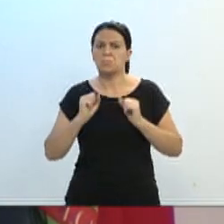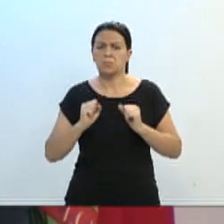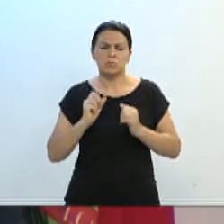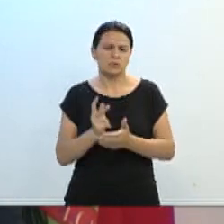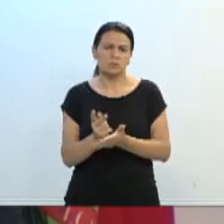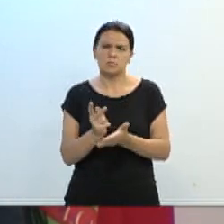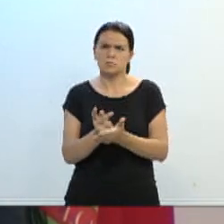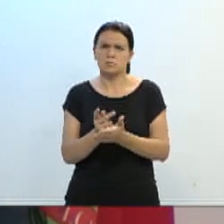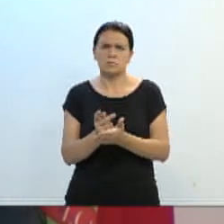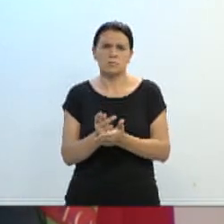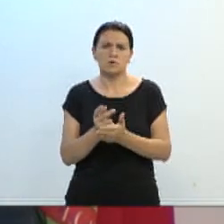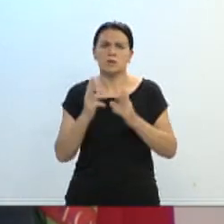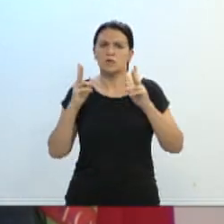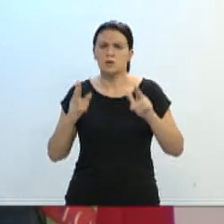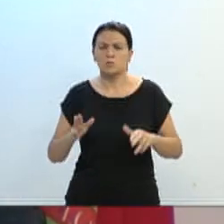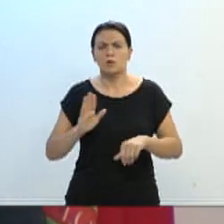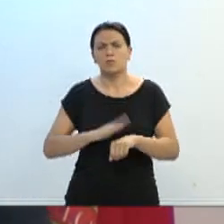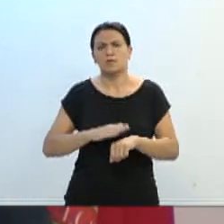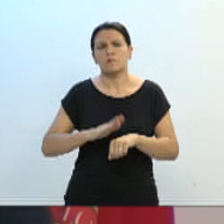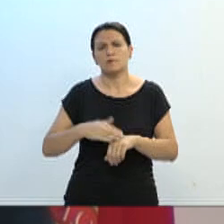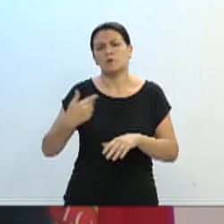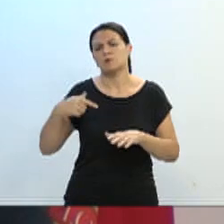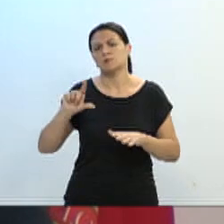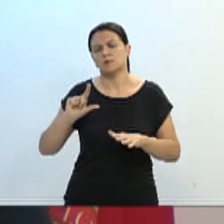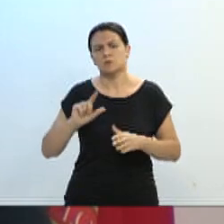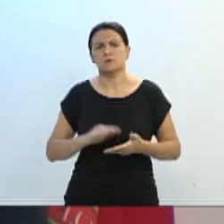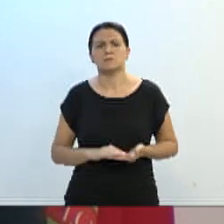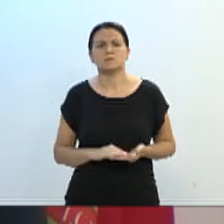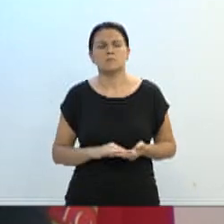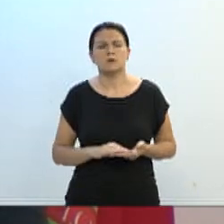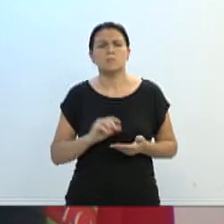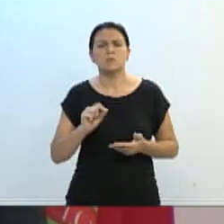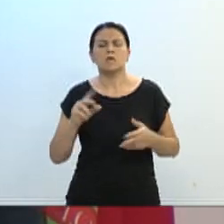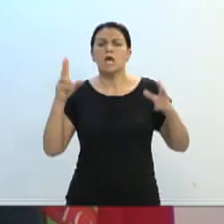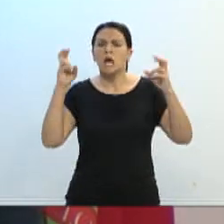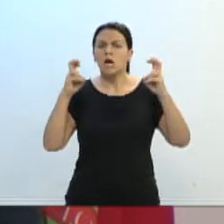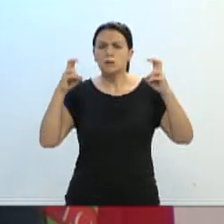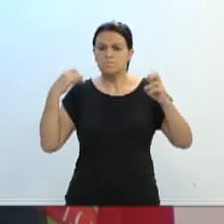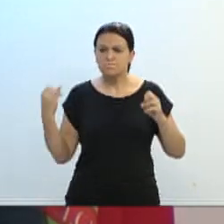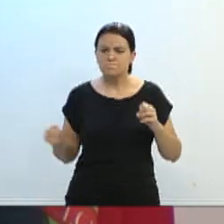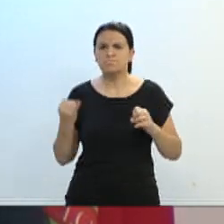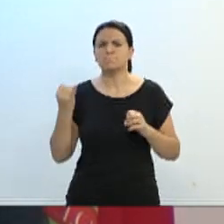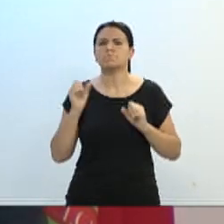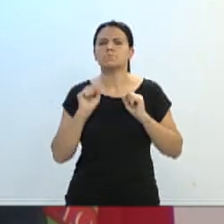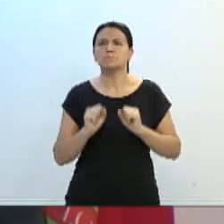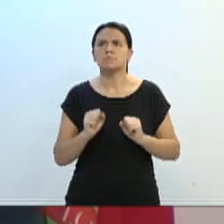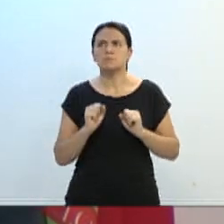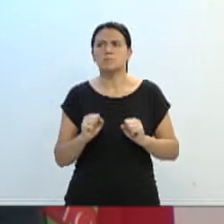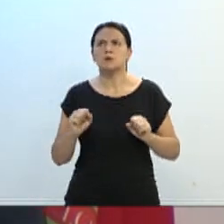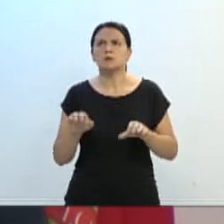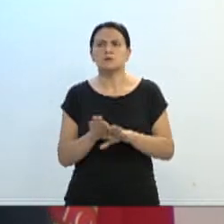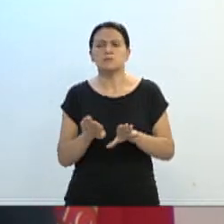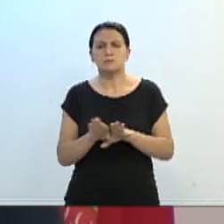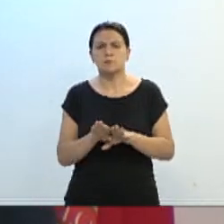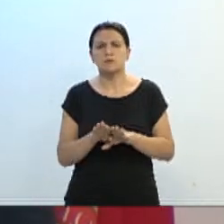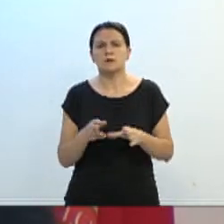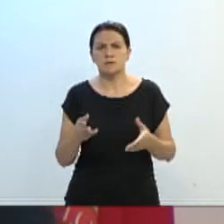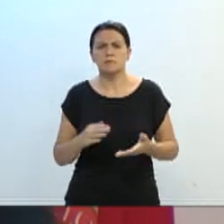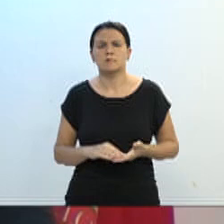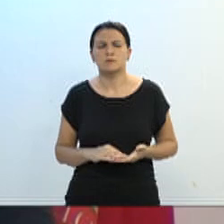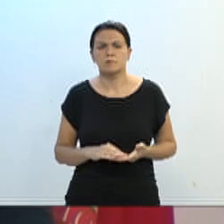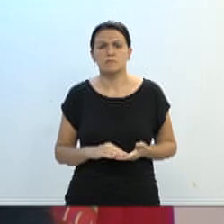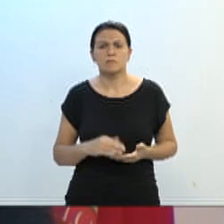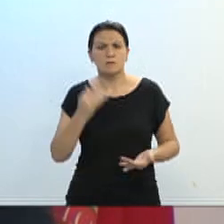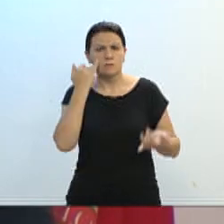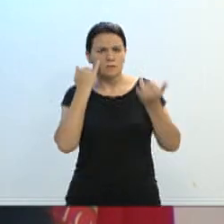fizemos, tentando trazer assuntos relevantes para que nós possamos também entregar essas